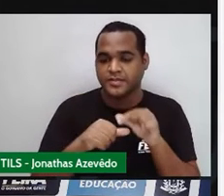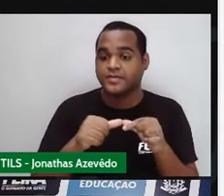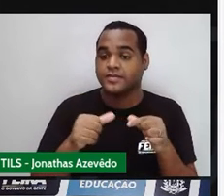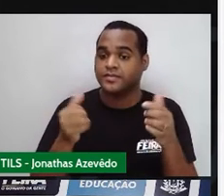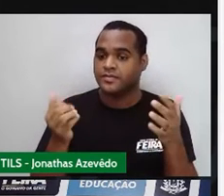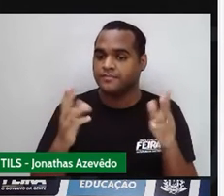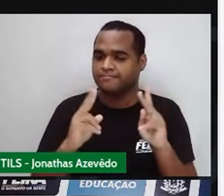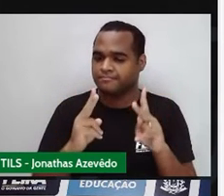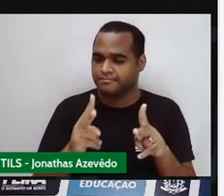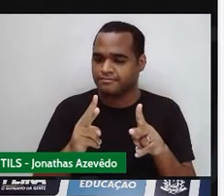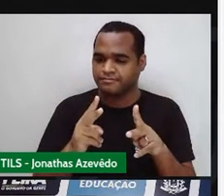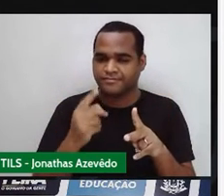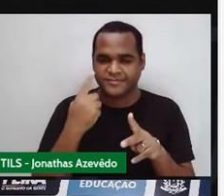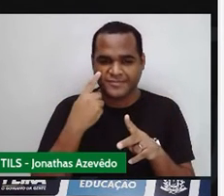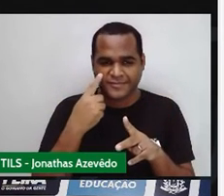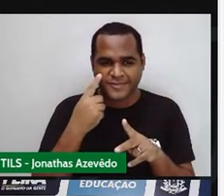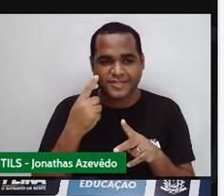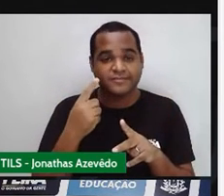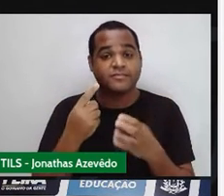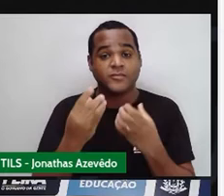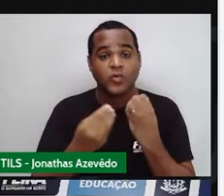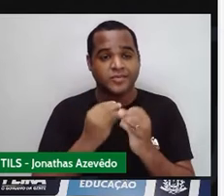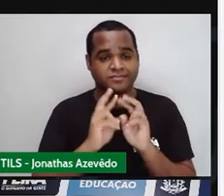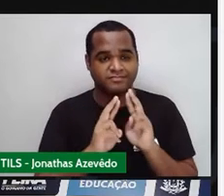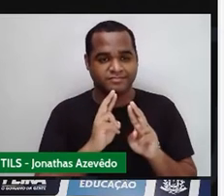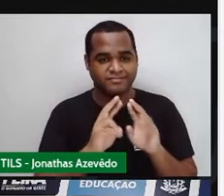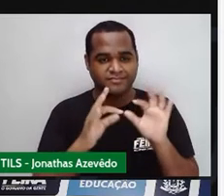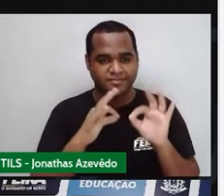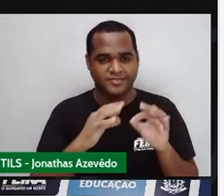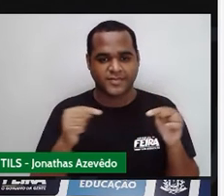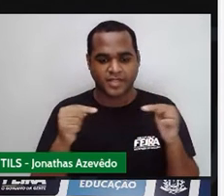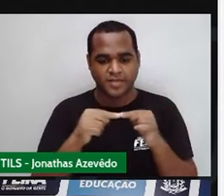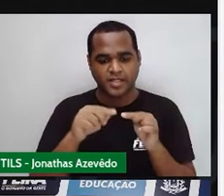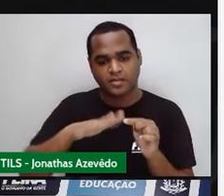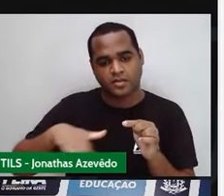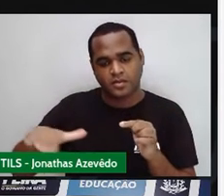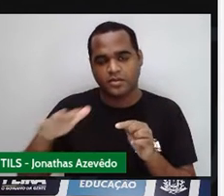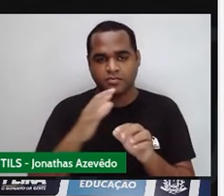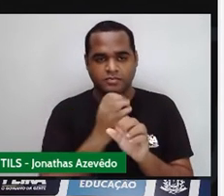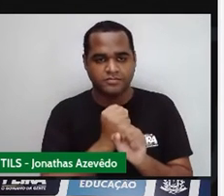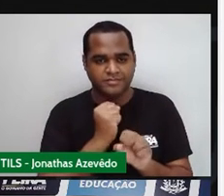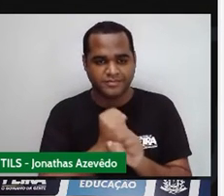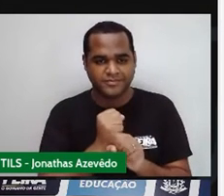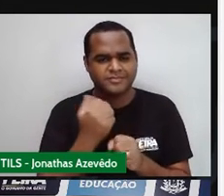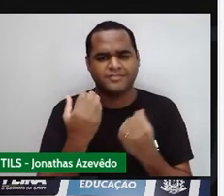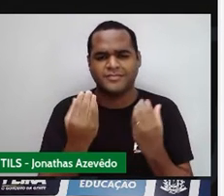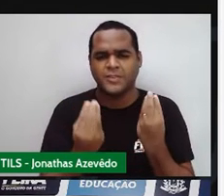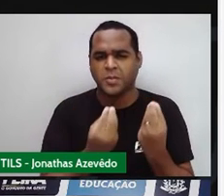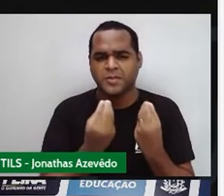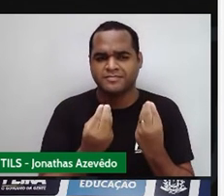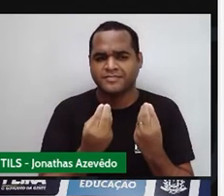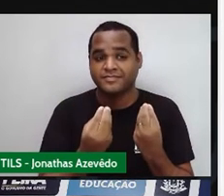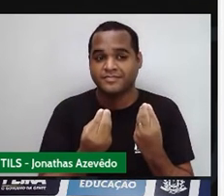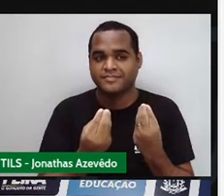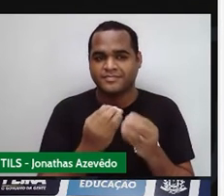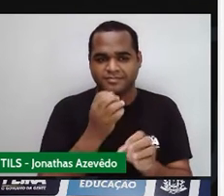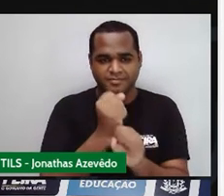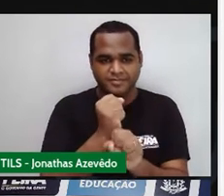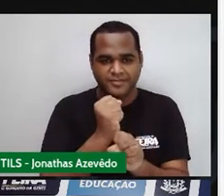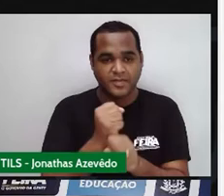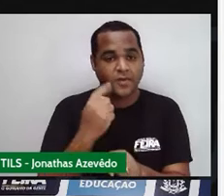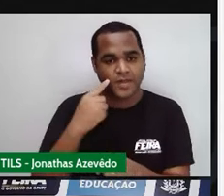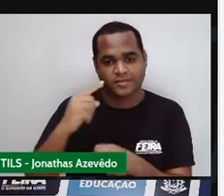Seguindo os passos a seguir, vamos chegar ao resultado do cálculo de área do trapézio. Que passos? Esses três